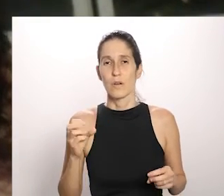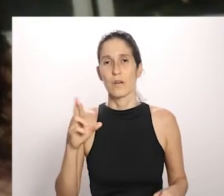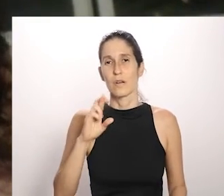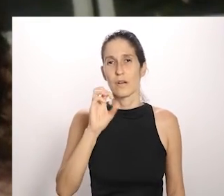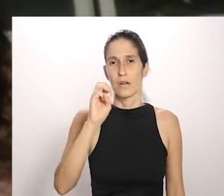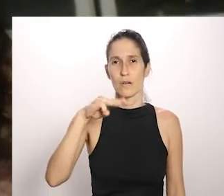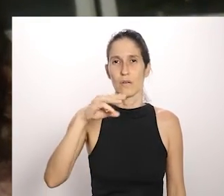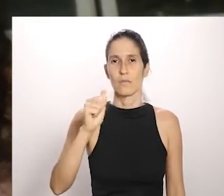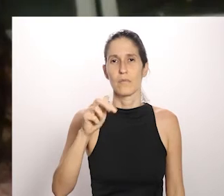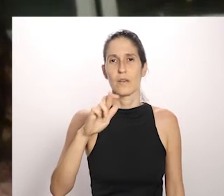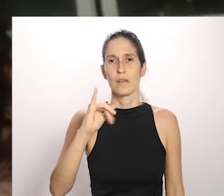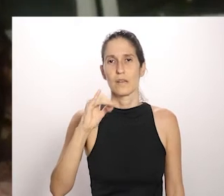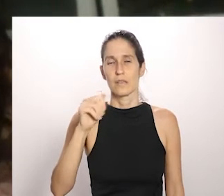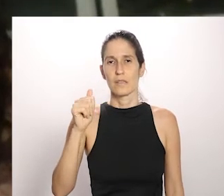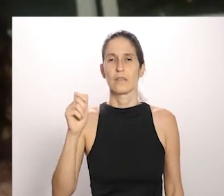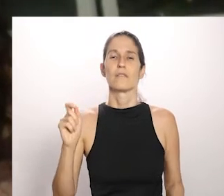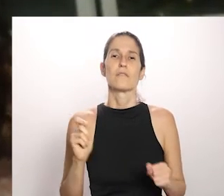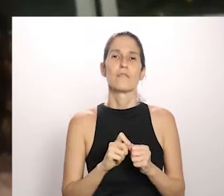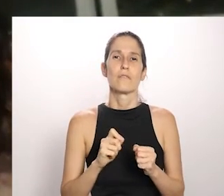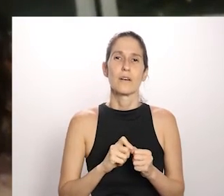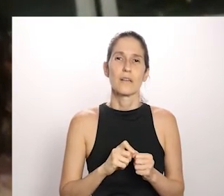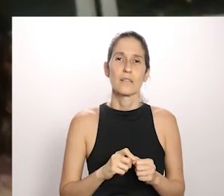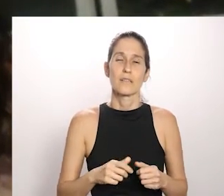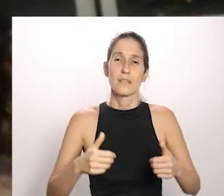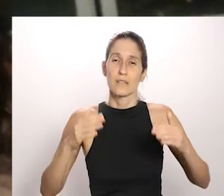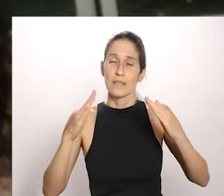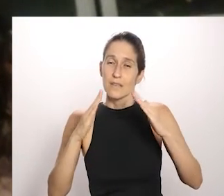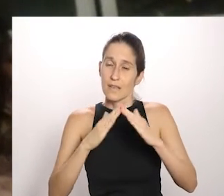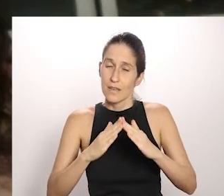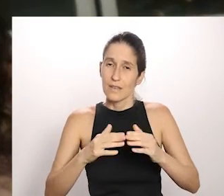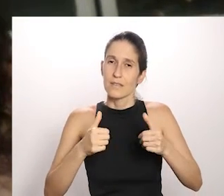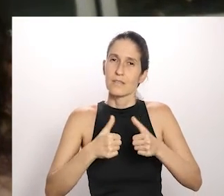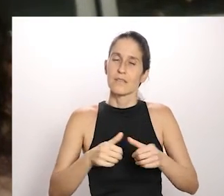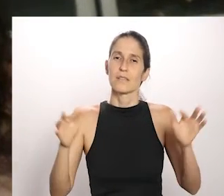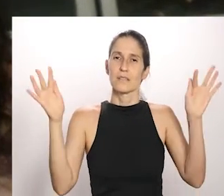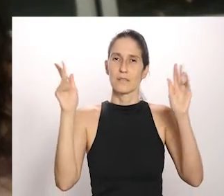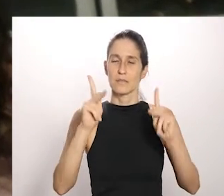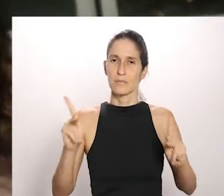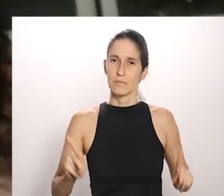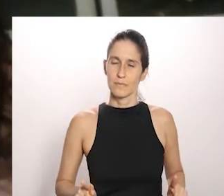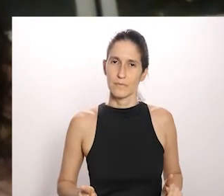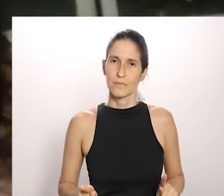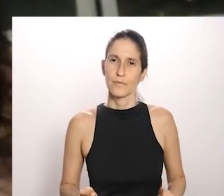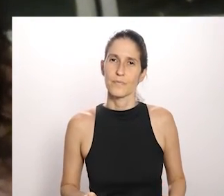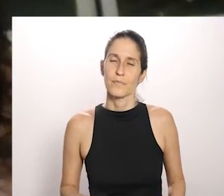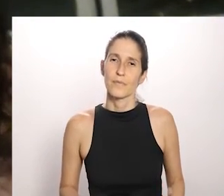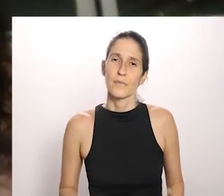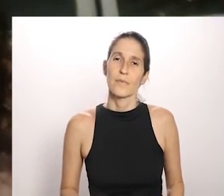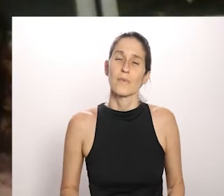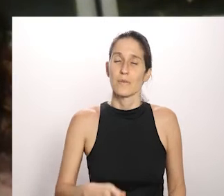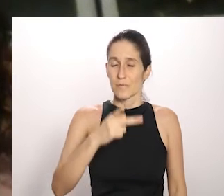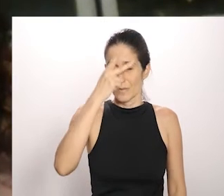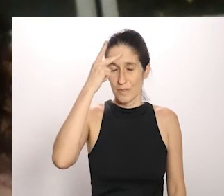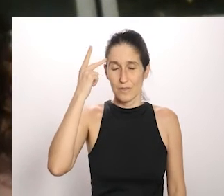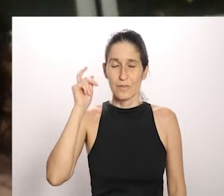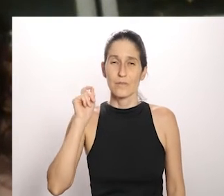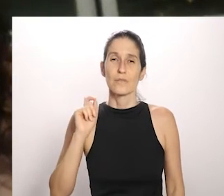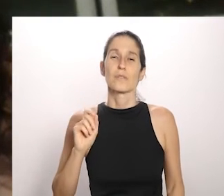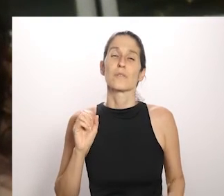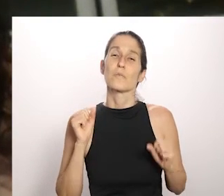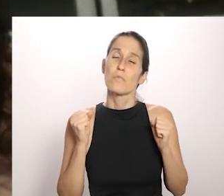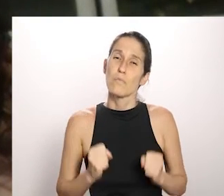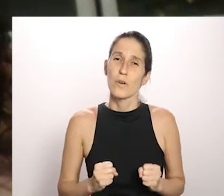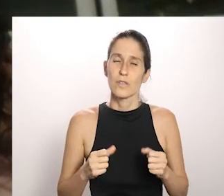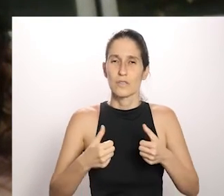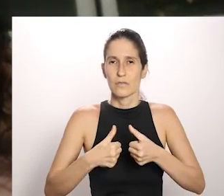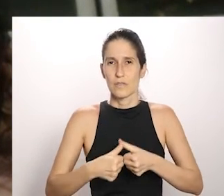em sua casa fique em paz, né? Então, quem pode ficar em casa que fique, né? Porque a